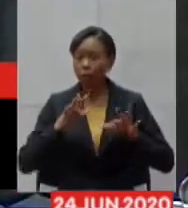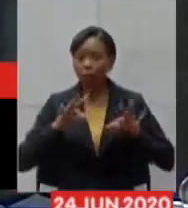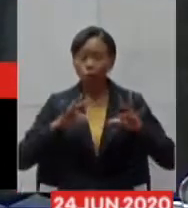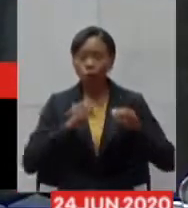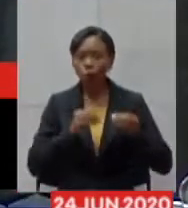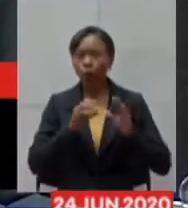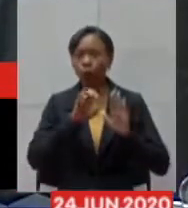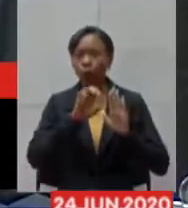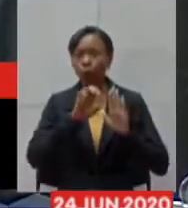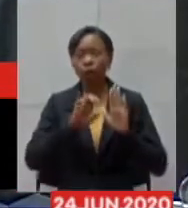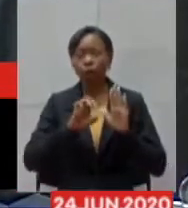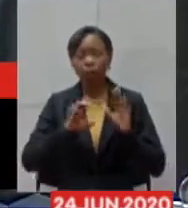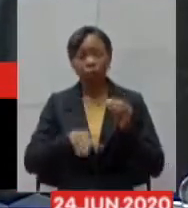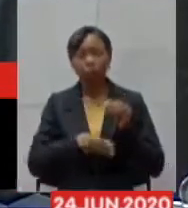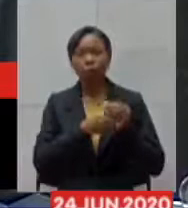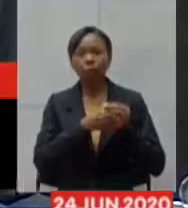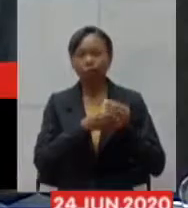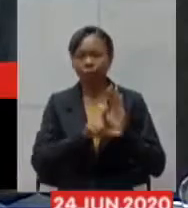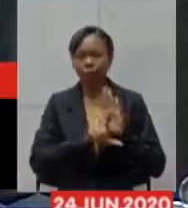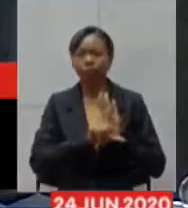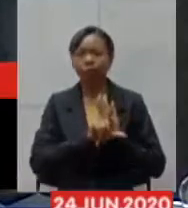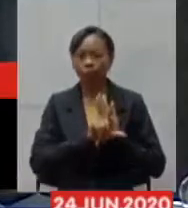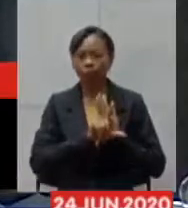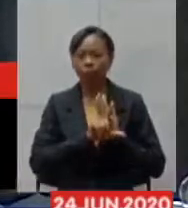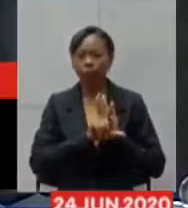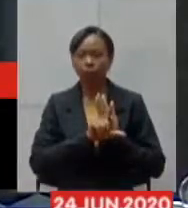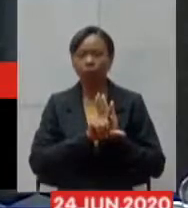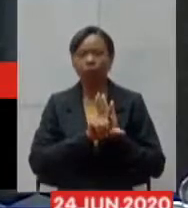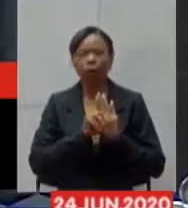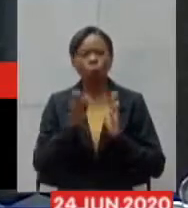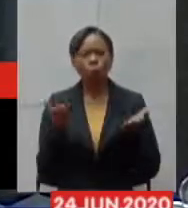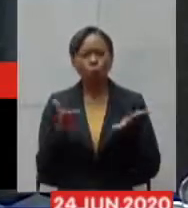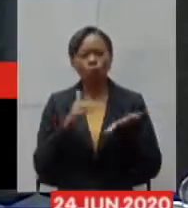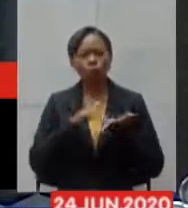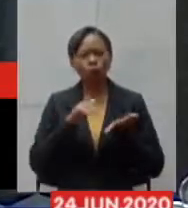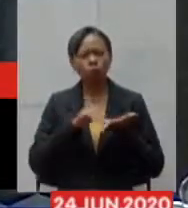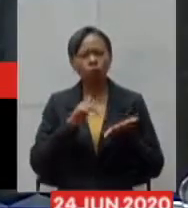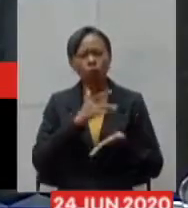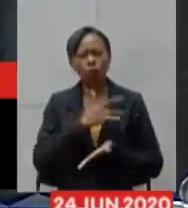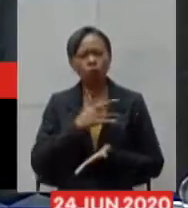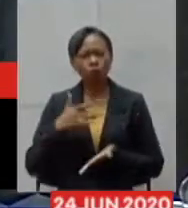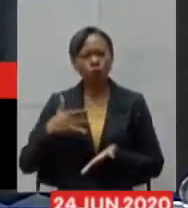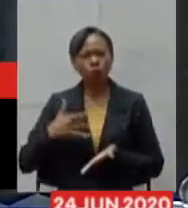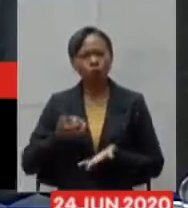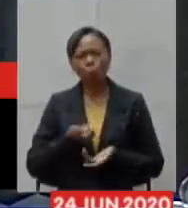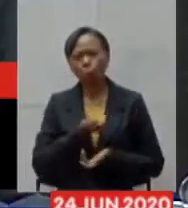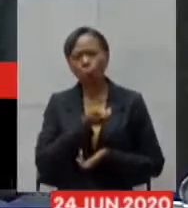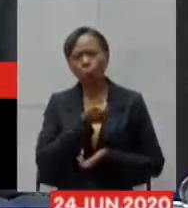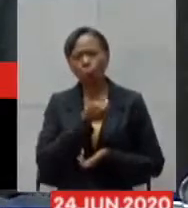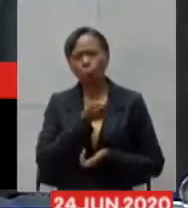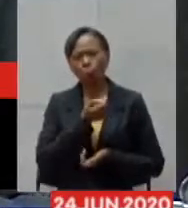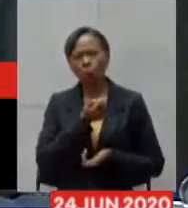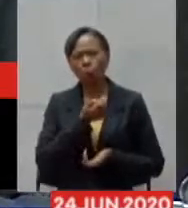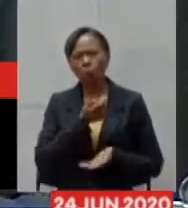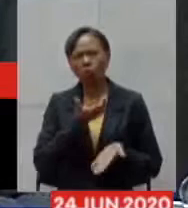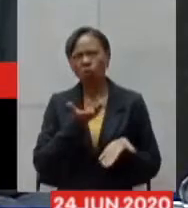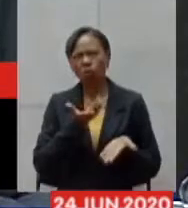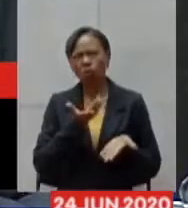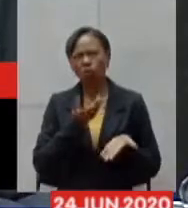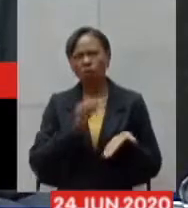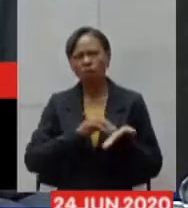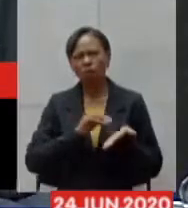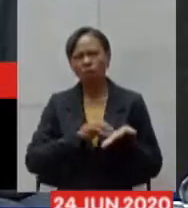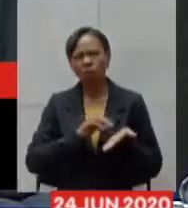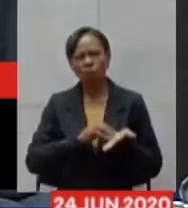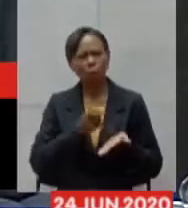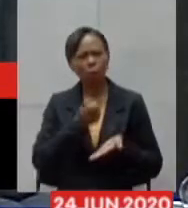Estadual de Saúde tem pouquíssimas pendências de emendas de deputados estaduais isso é importante a gente